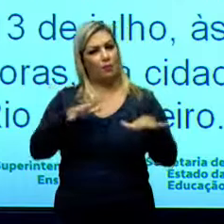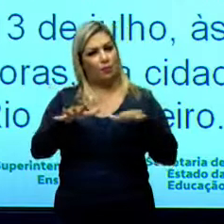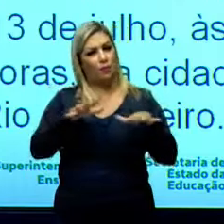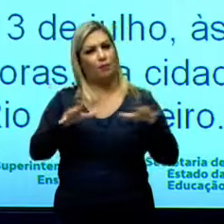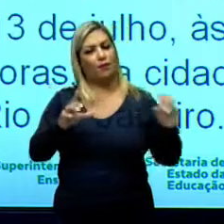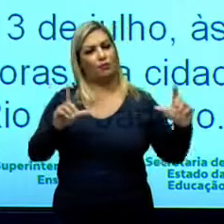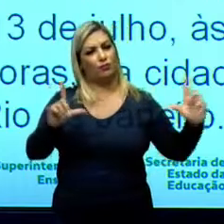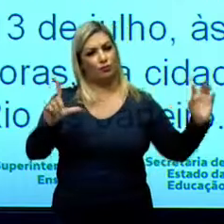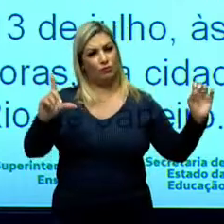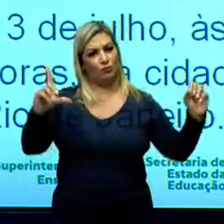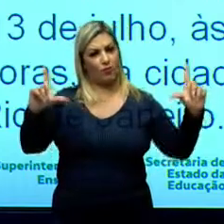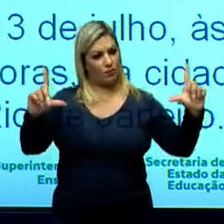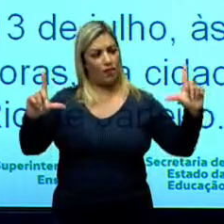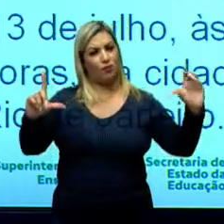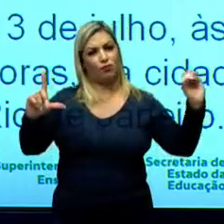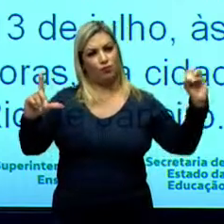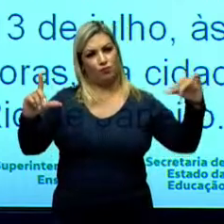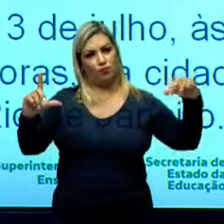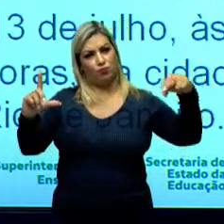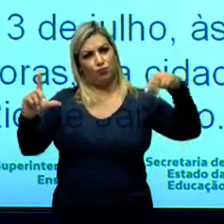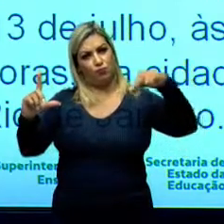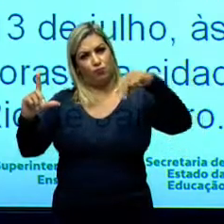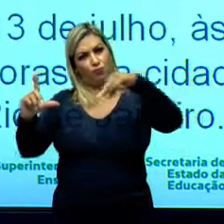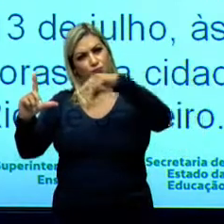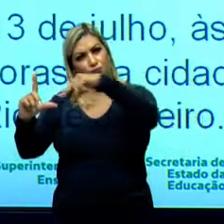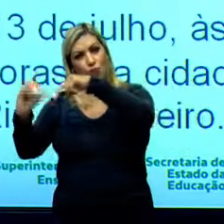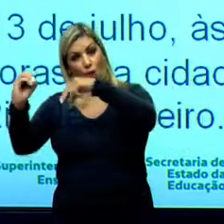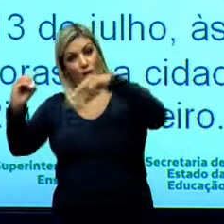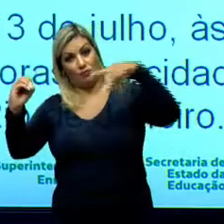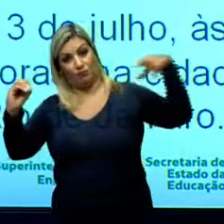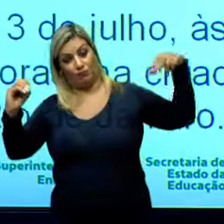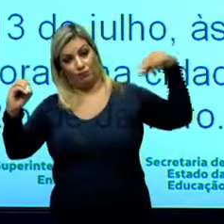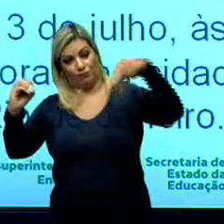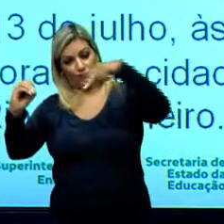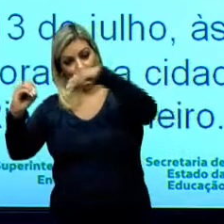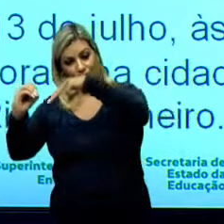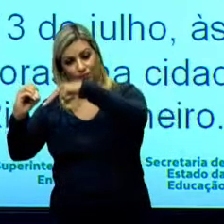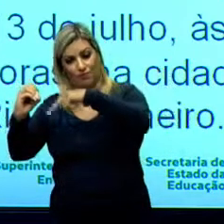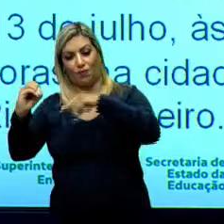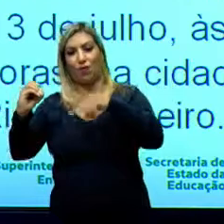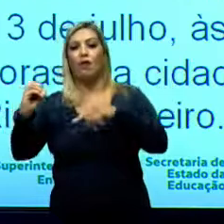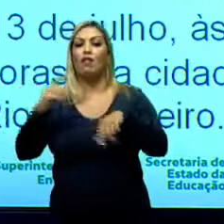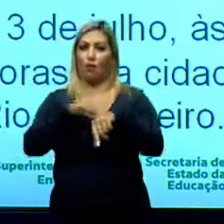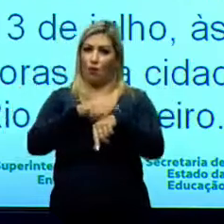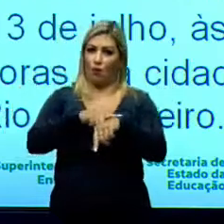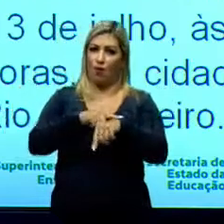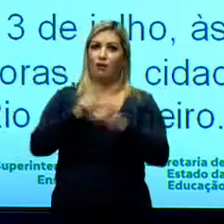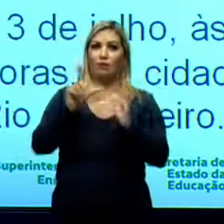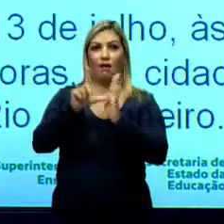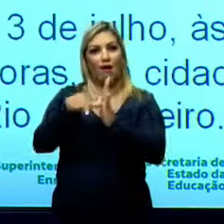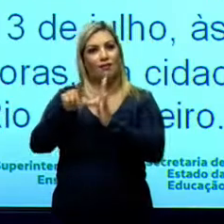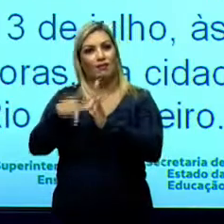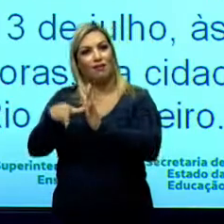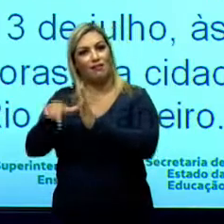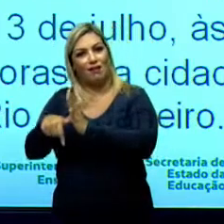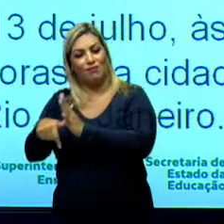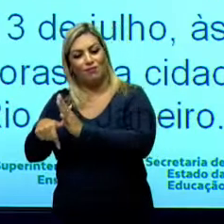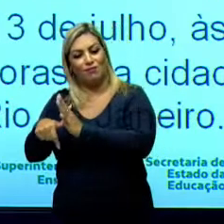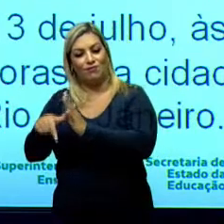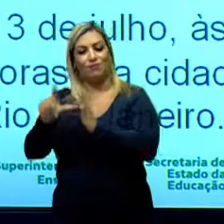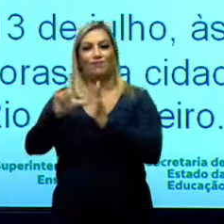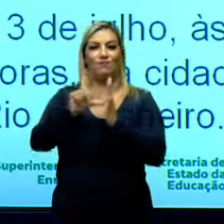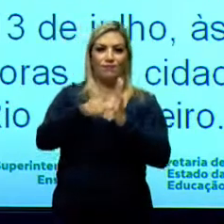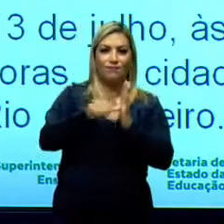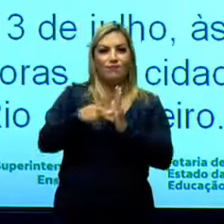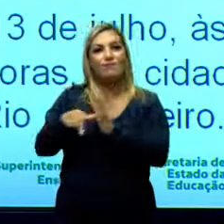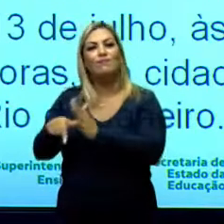movimenta para o oeste, essas terras que estão a oeste, elas têm os horários atrasados. Tá? Então,